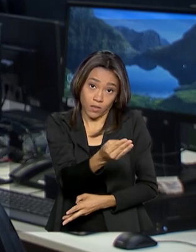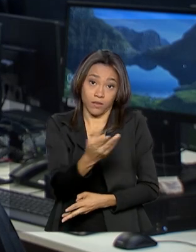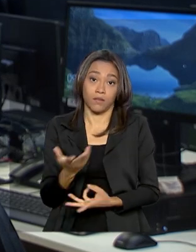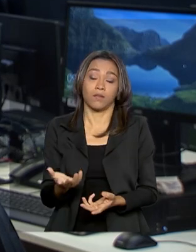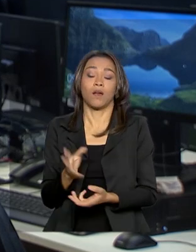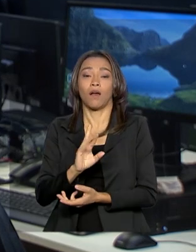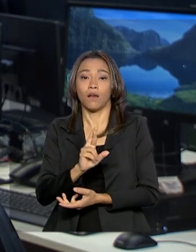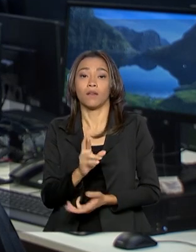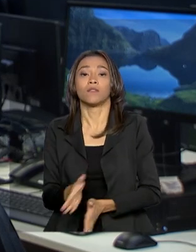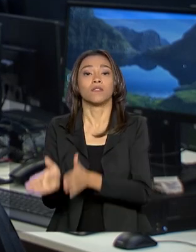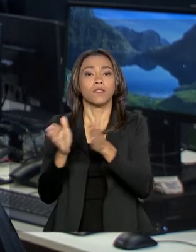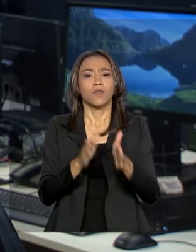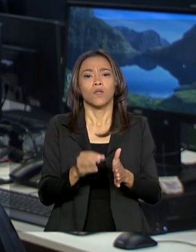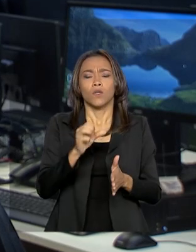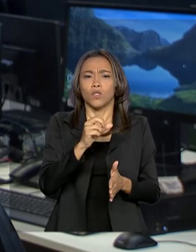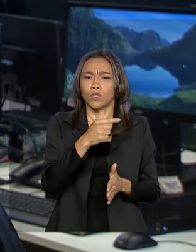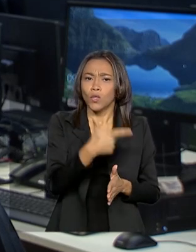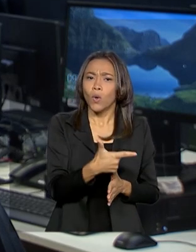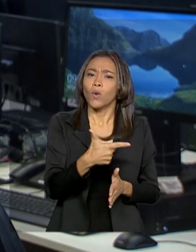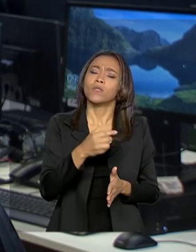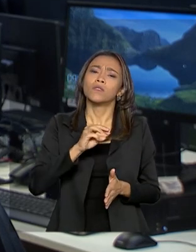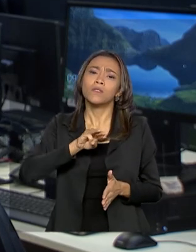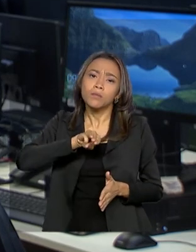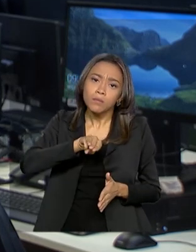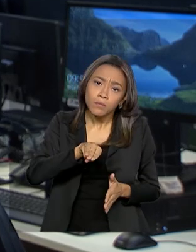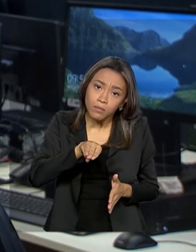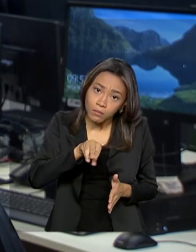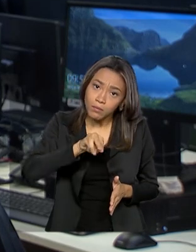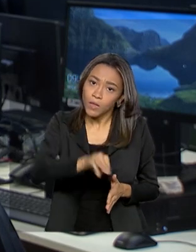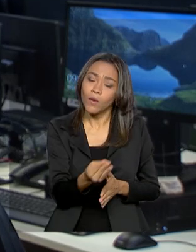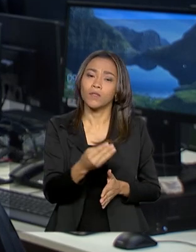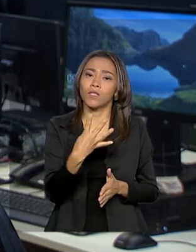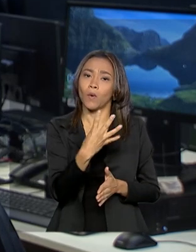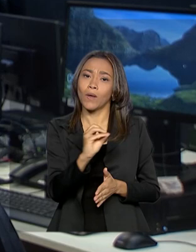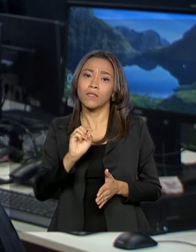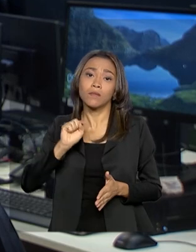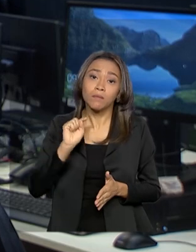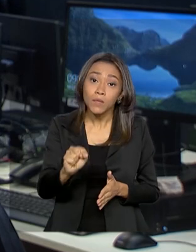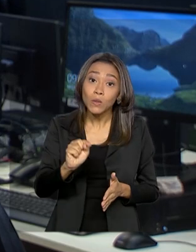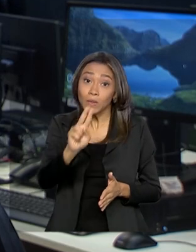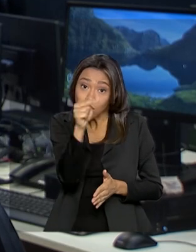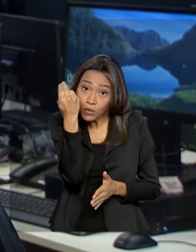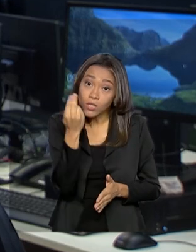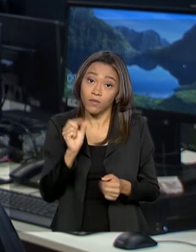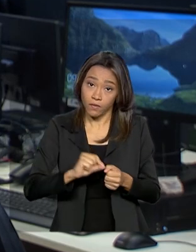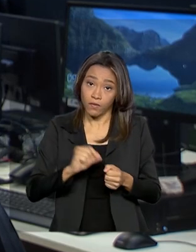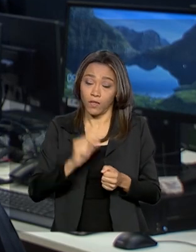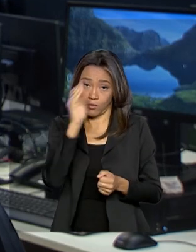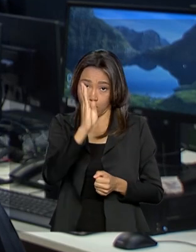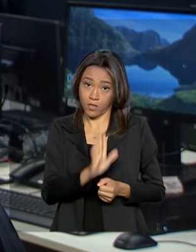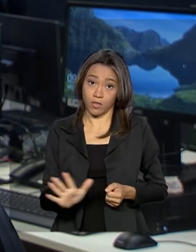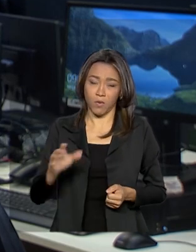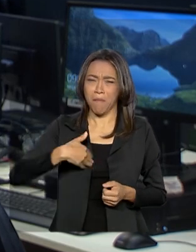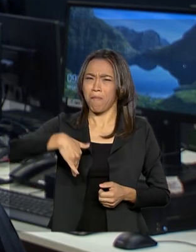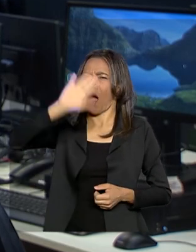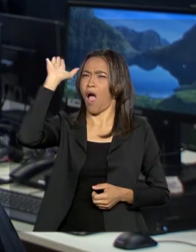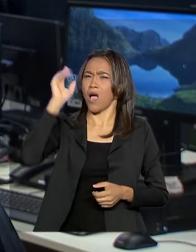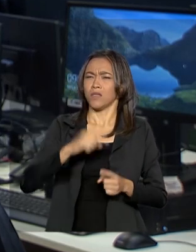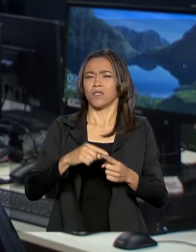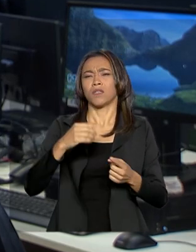realizou 2,4 milhões de cirurgias eletivas em todo o país. As mais comuns são